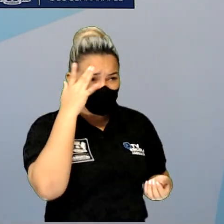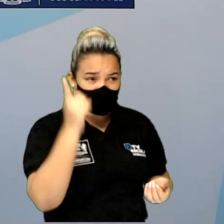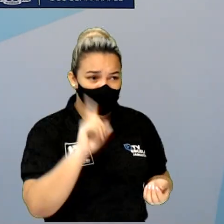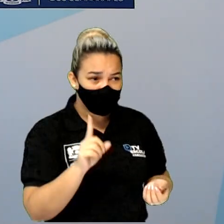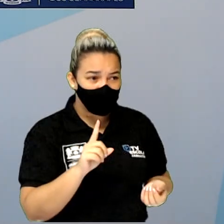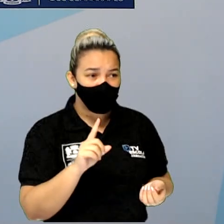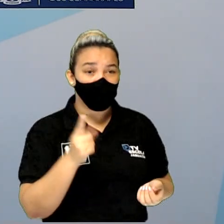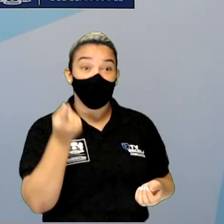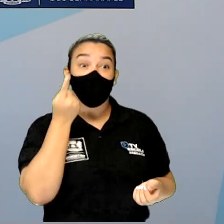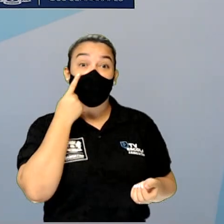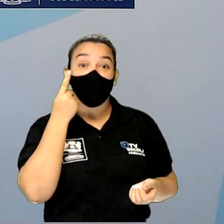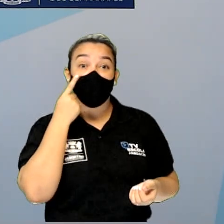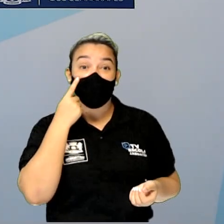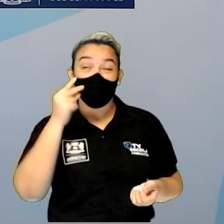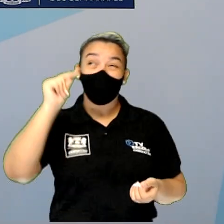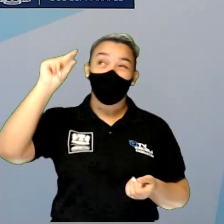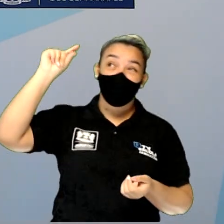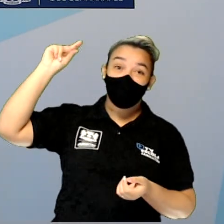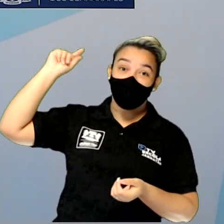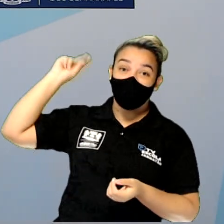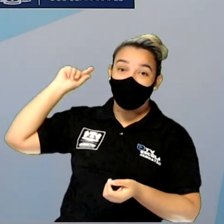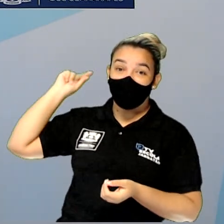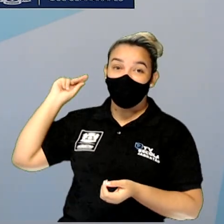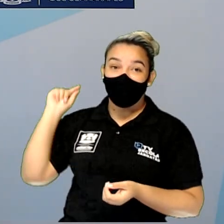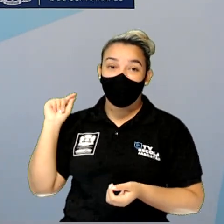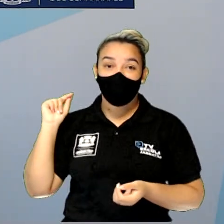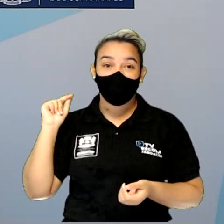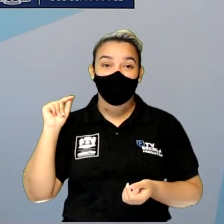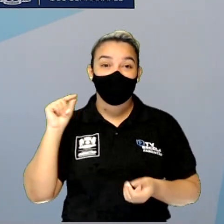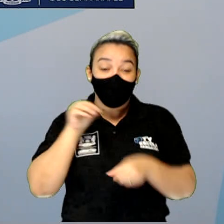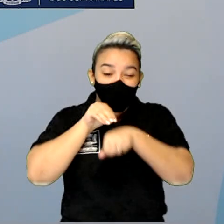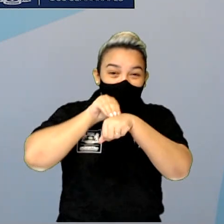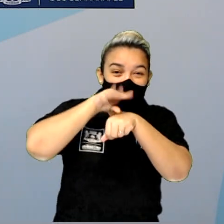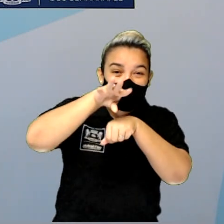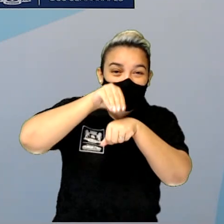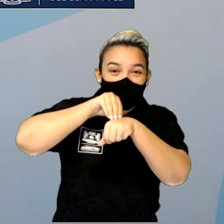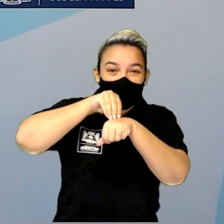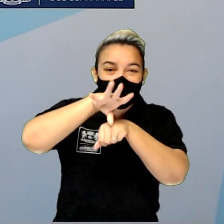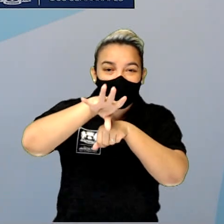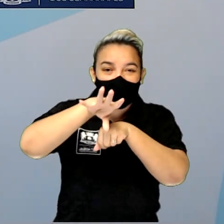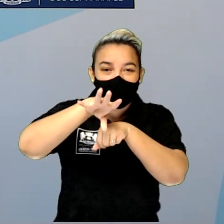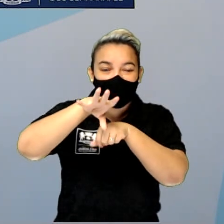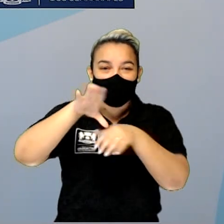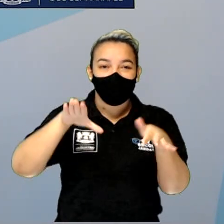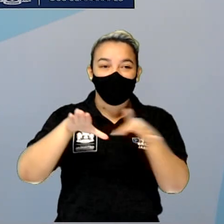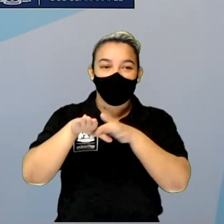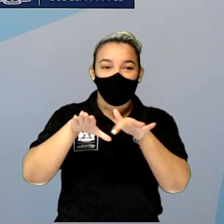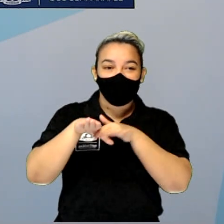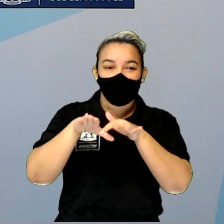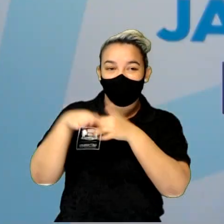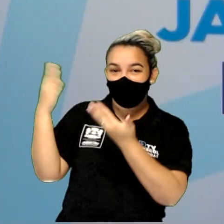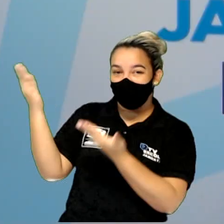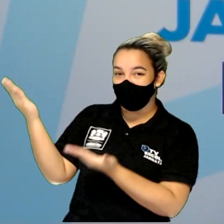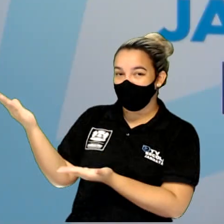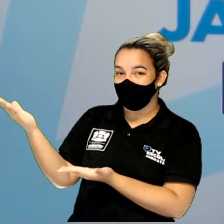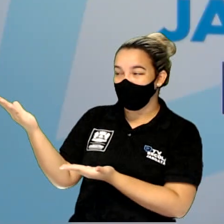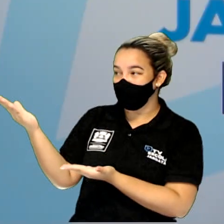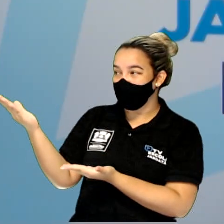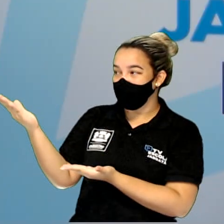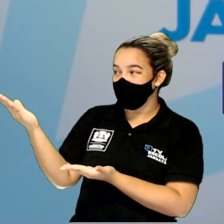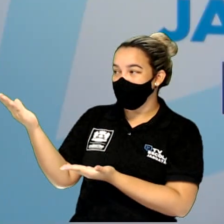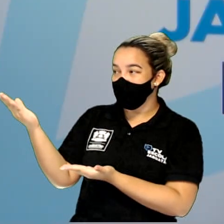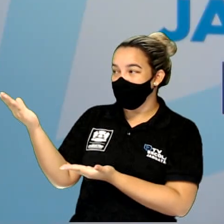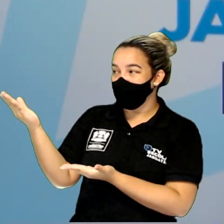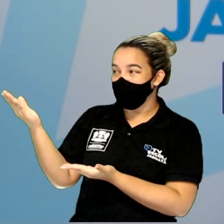a gente pega aquela velha, aquele velho bizu da chamada botinha. Olha a botinha aqui, que